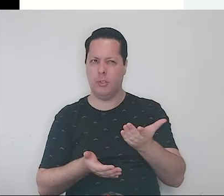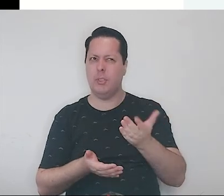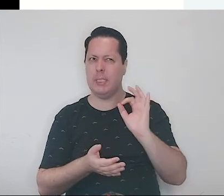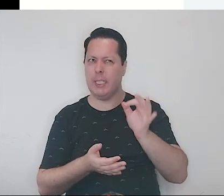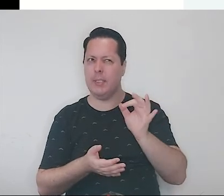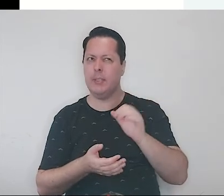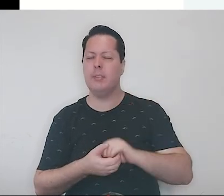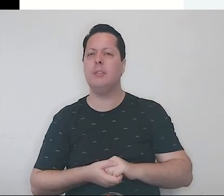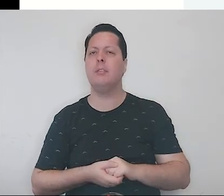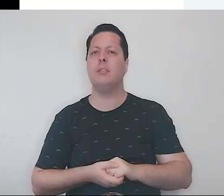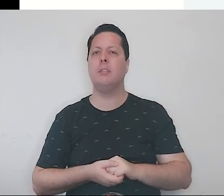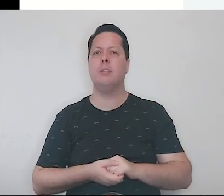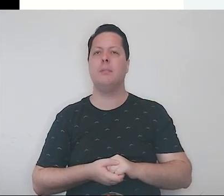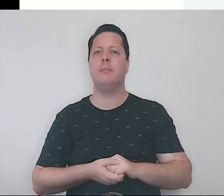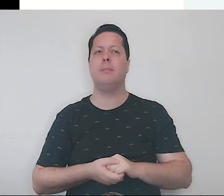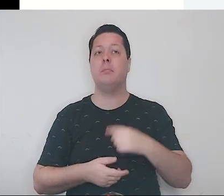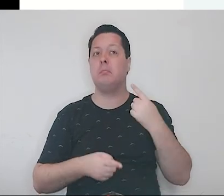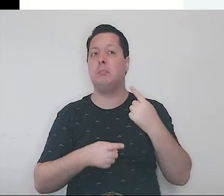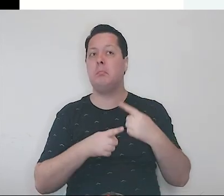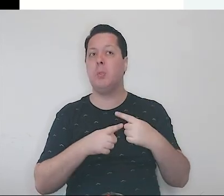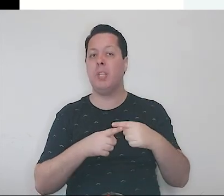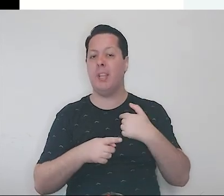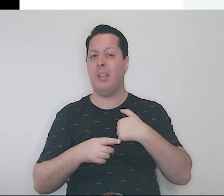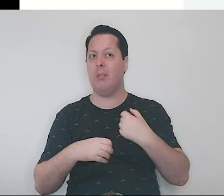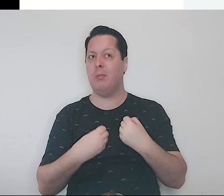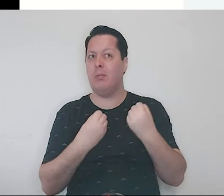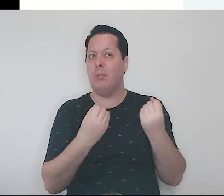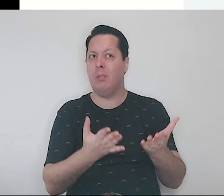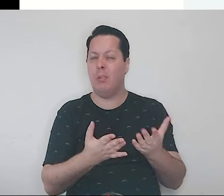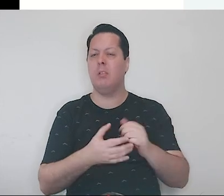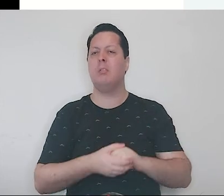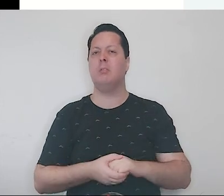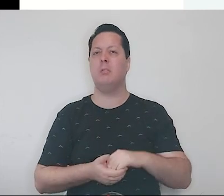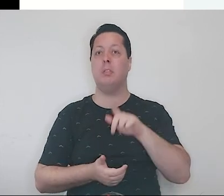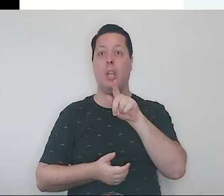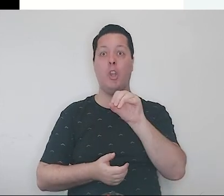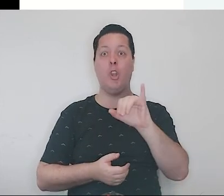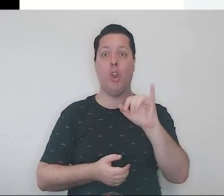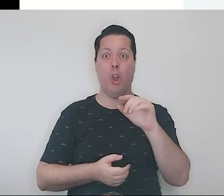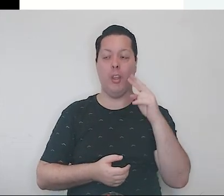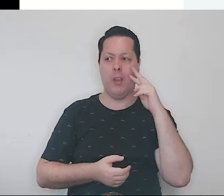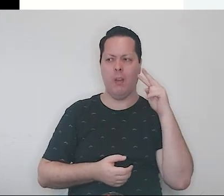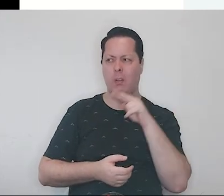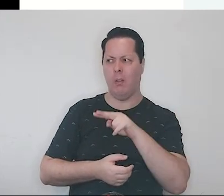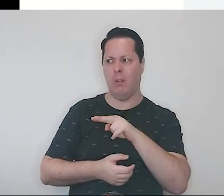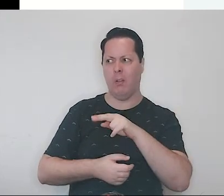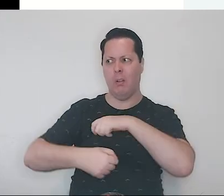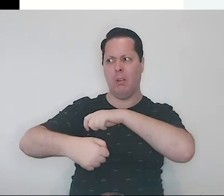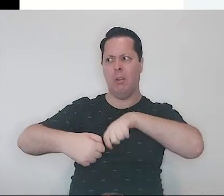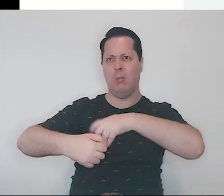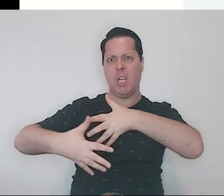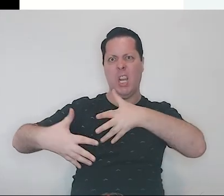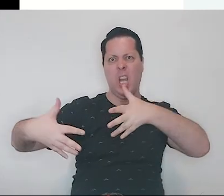bastante canja de inhame oferecido por mim. Aí ele olha aquele canja, aquele